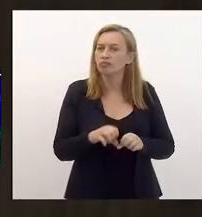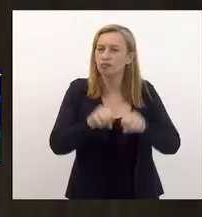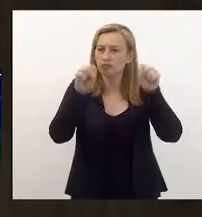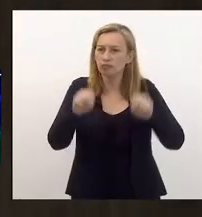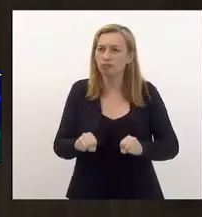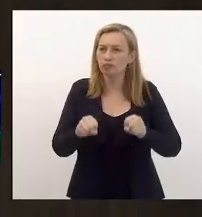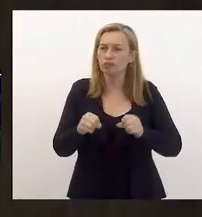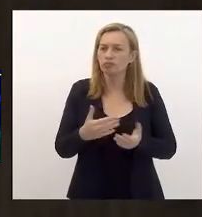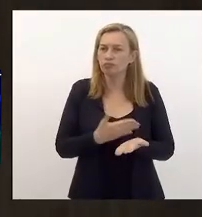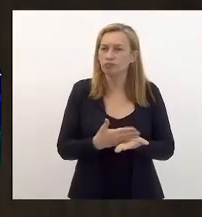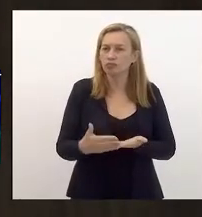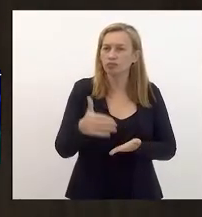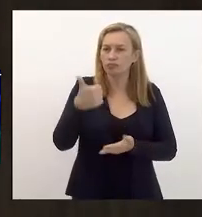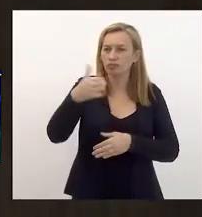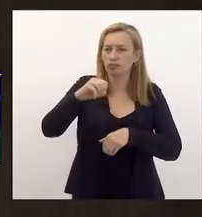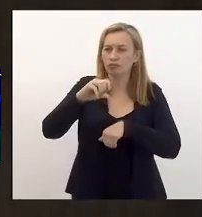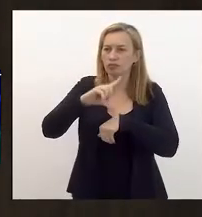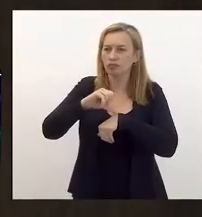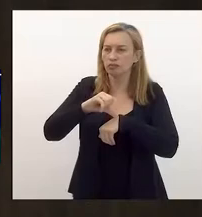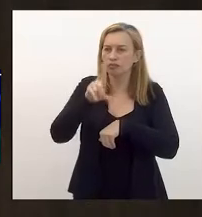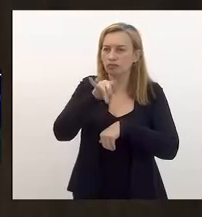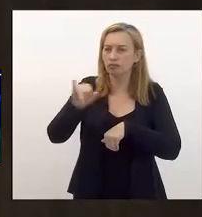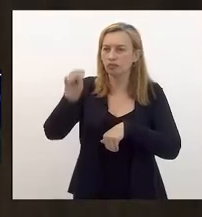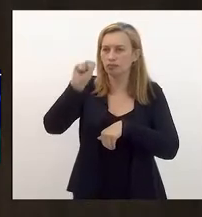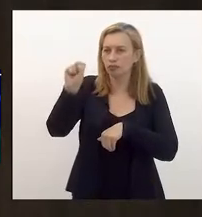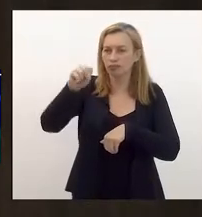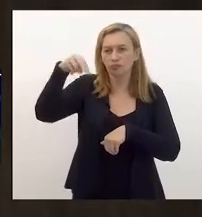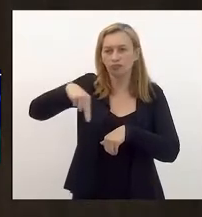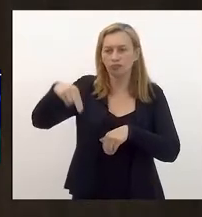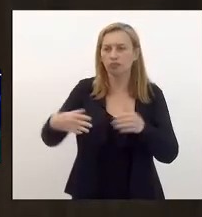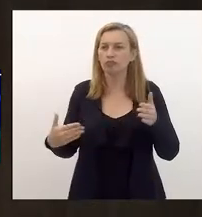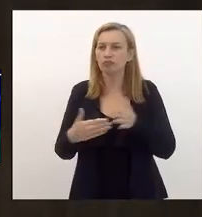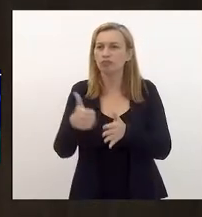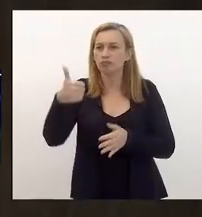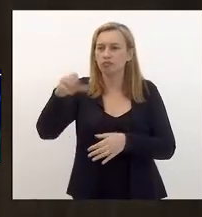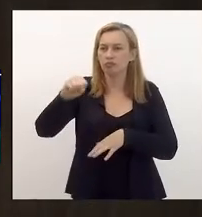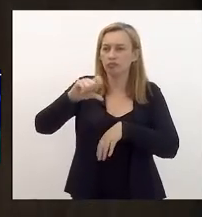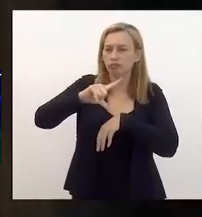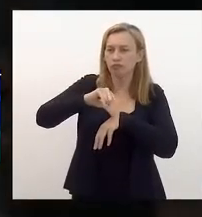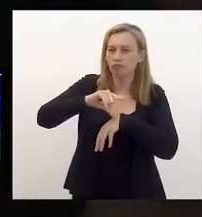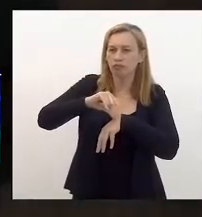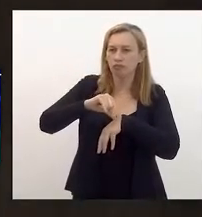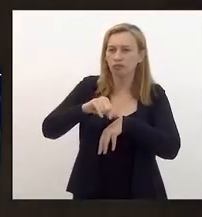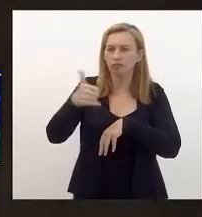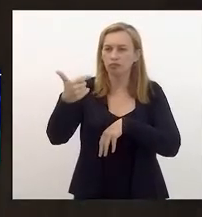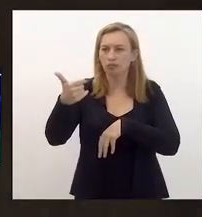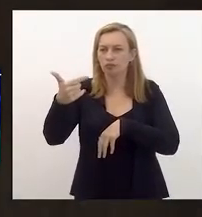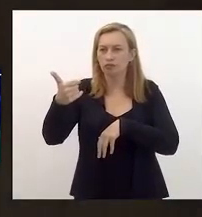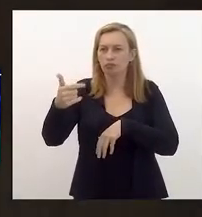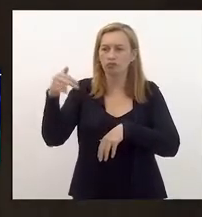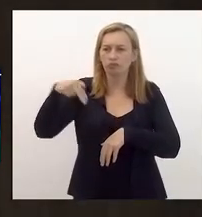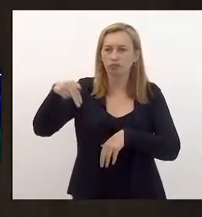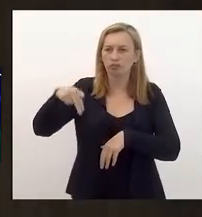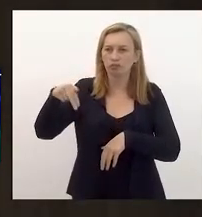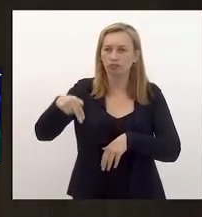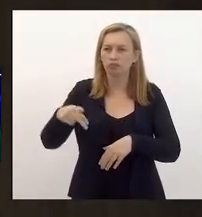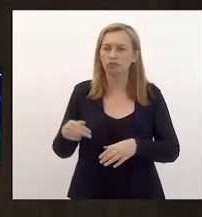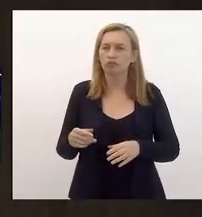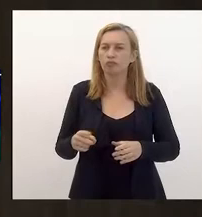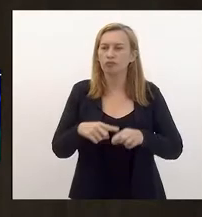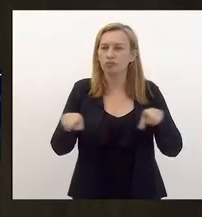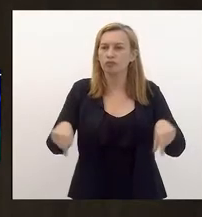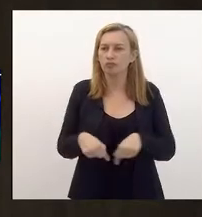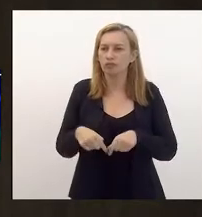de 10 horas do dia 8 de novembro até as 18 horas do dia 12 de novembro. Sala das